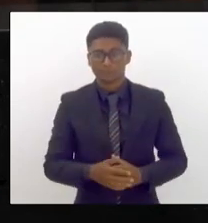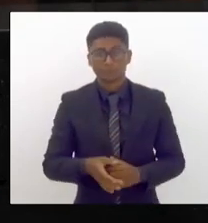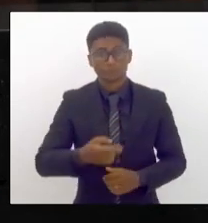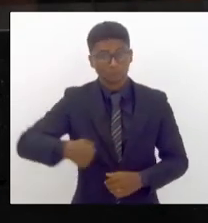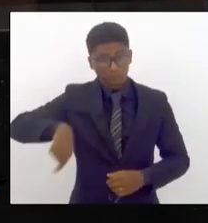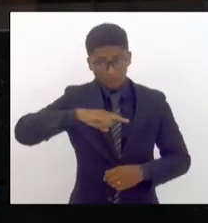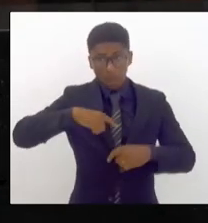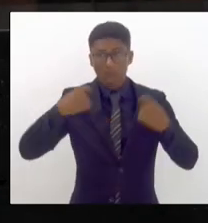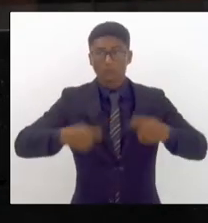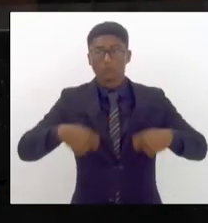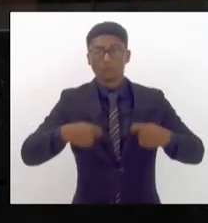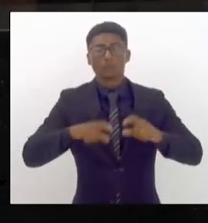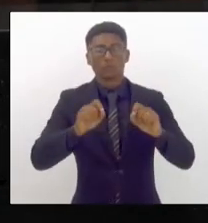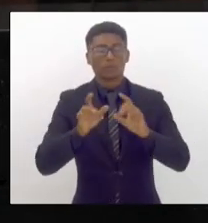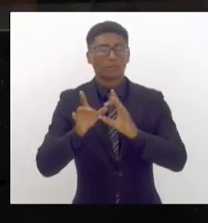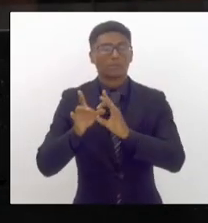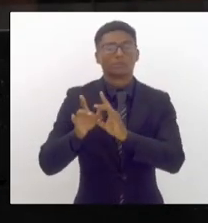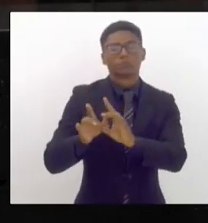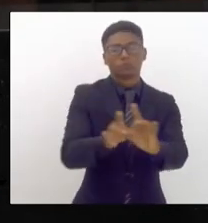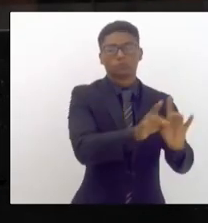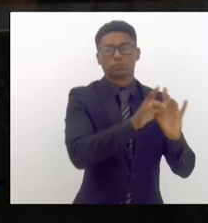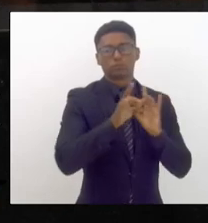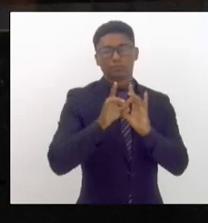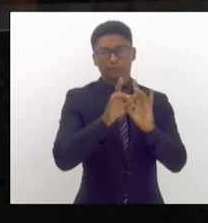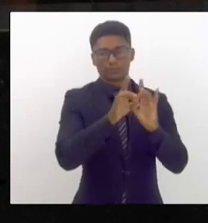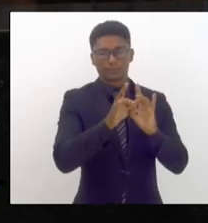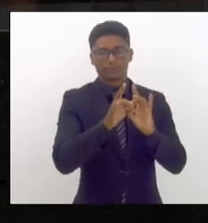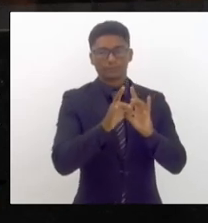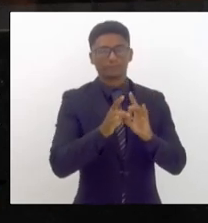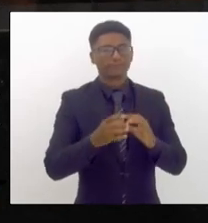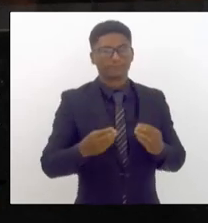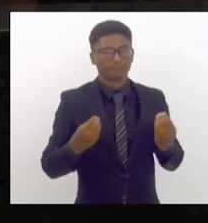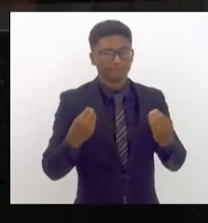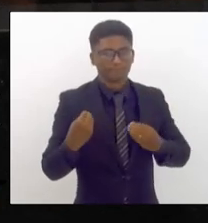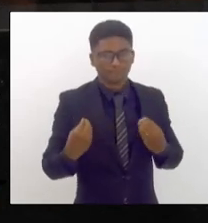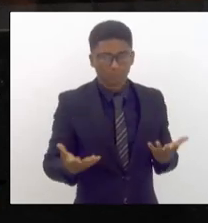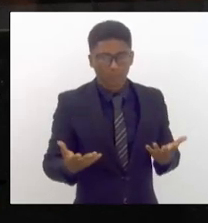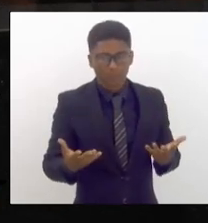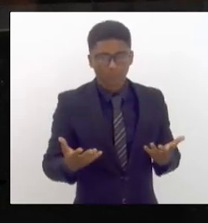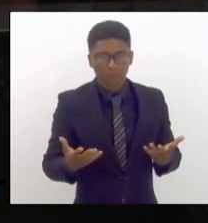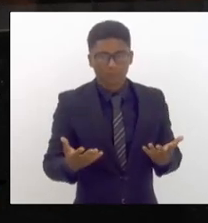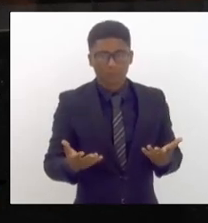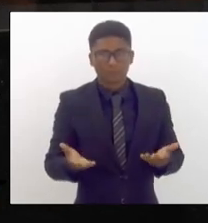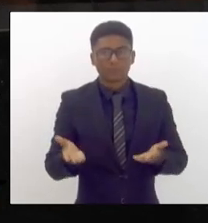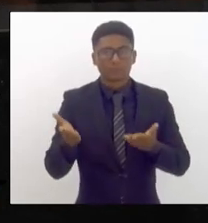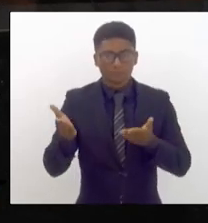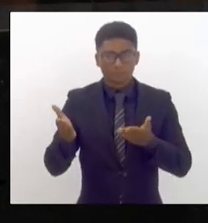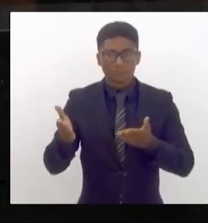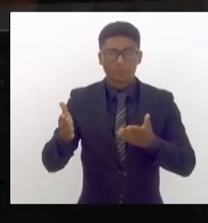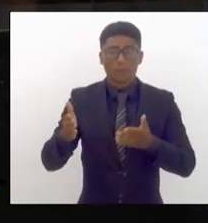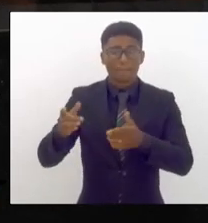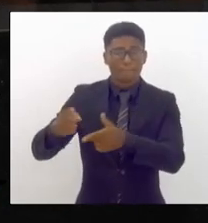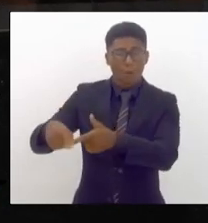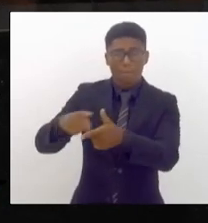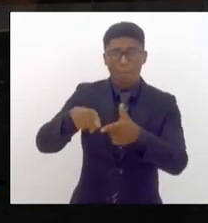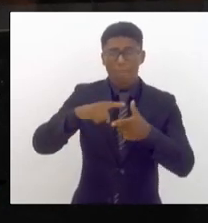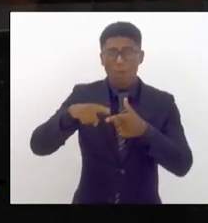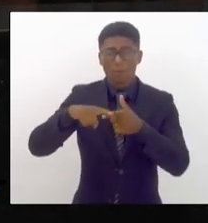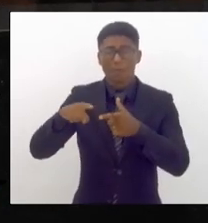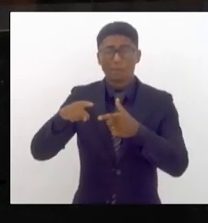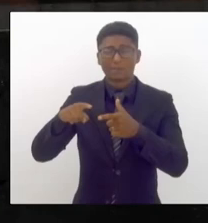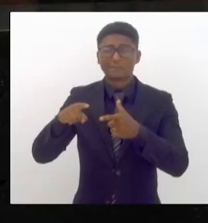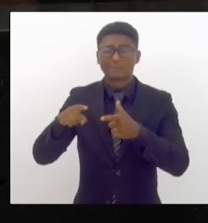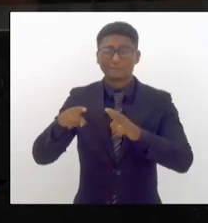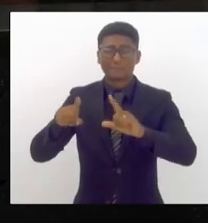forças para que a gente minimizem esses impactos que são por demais